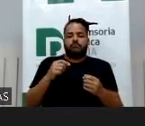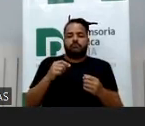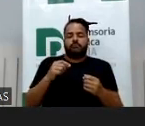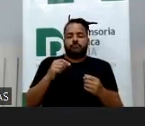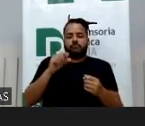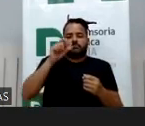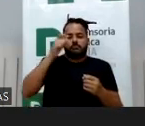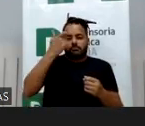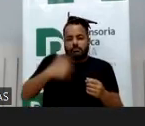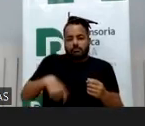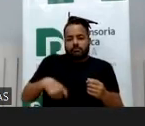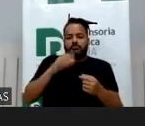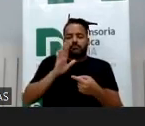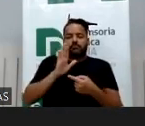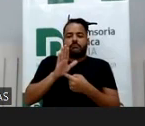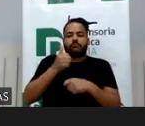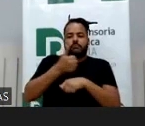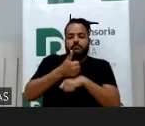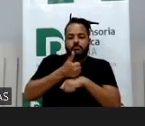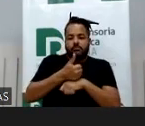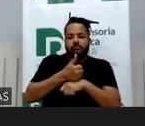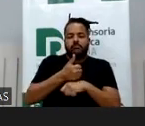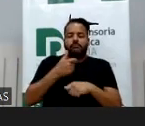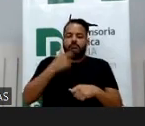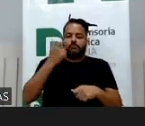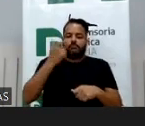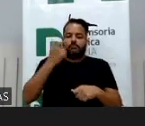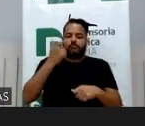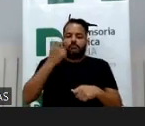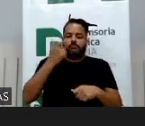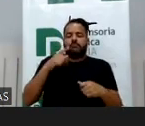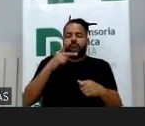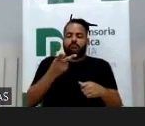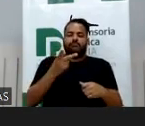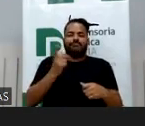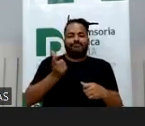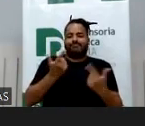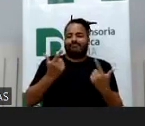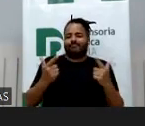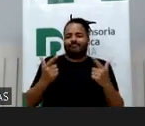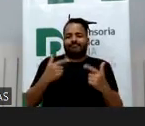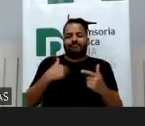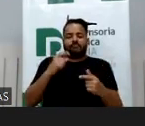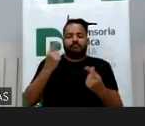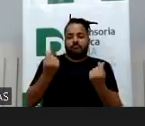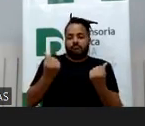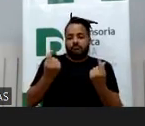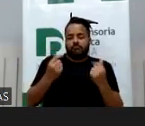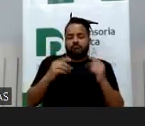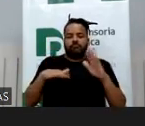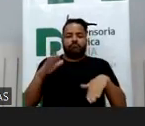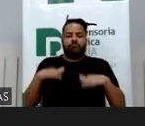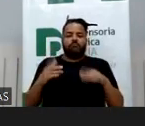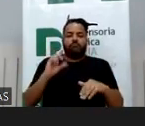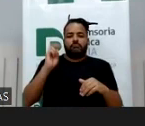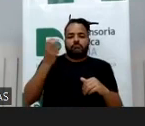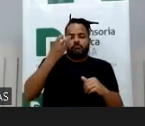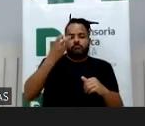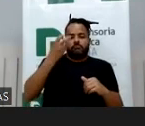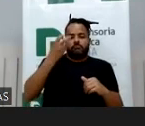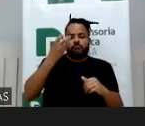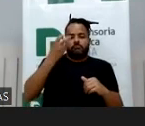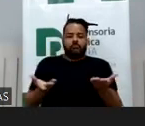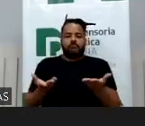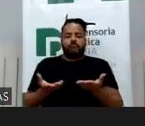por profissionais como nós, porque muita gente não tem ainda, né, o interesse, o dinheiro às vezes, nem a cultura de buscar a